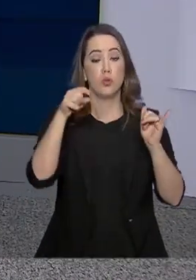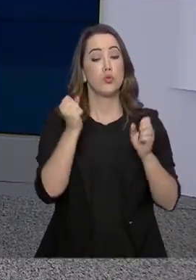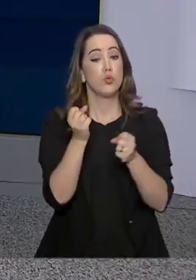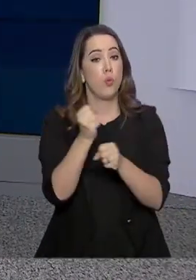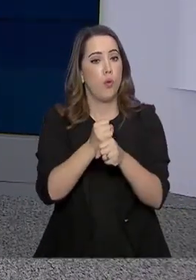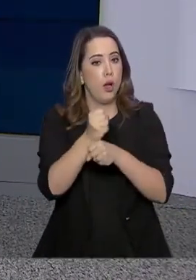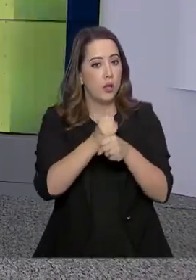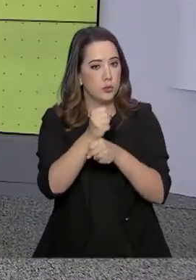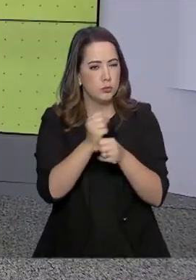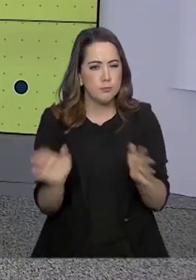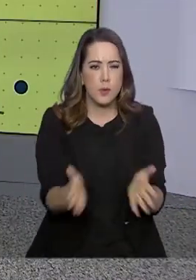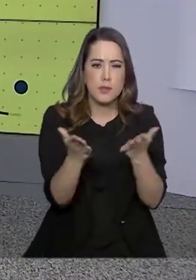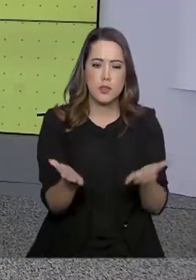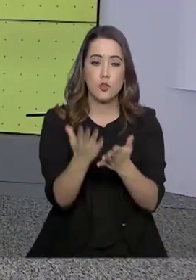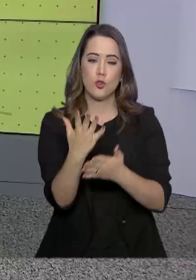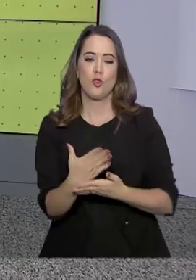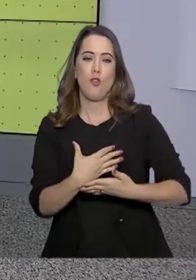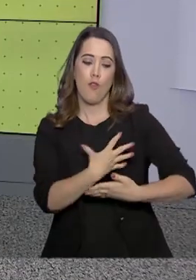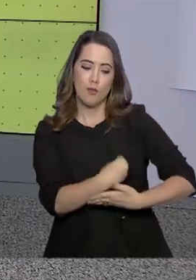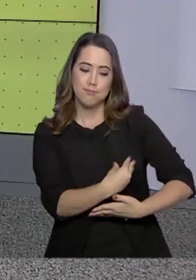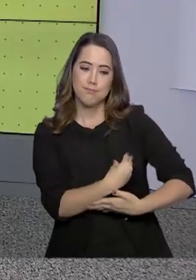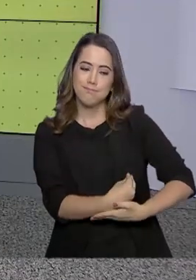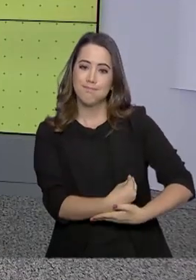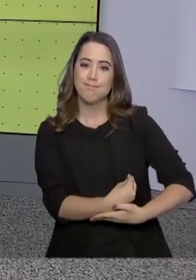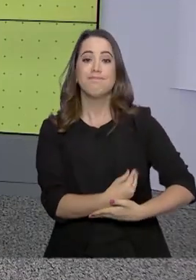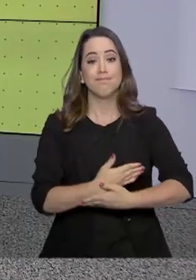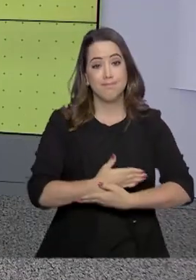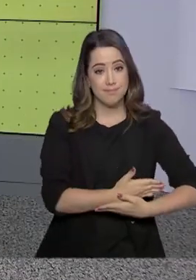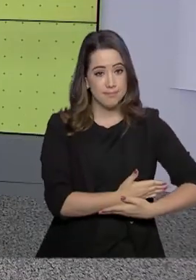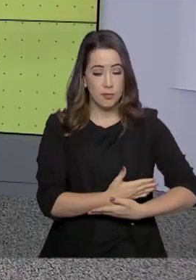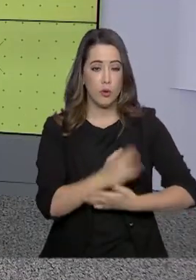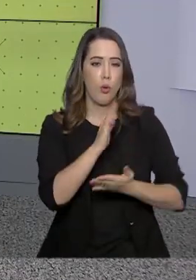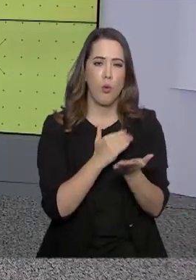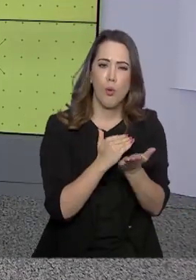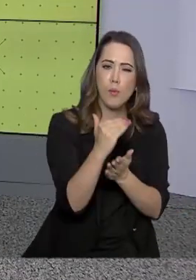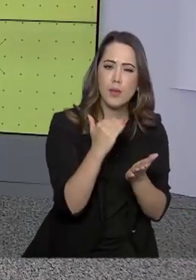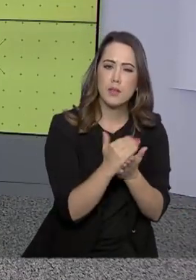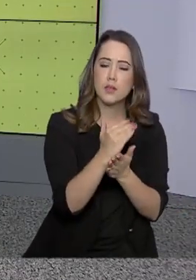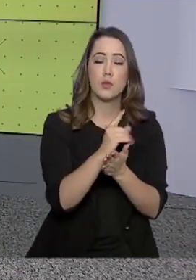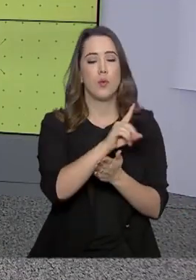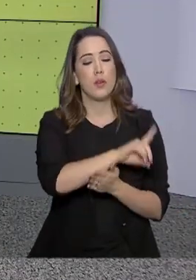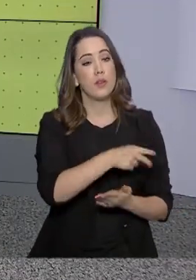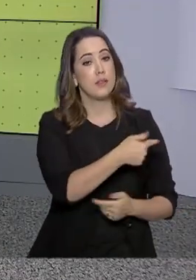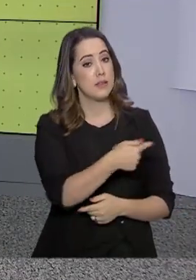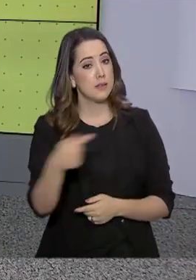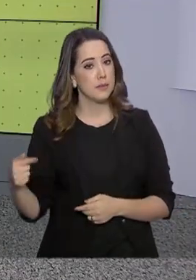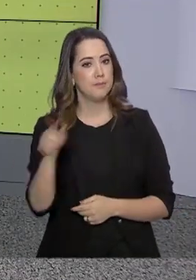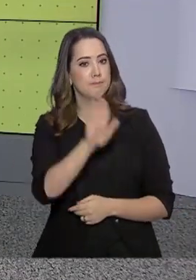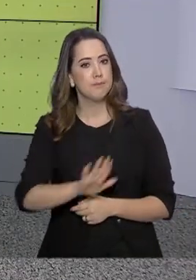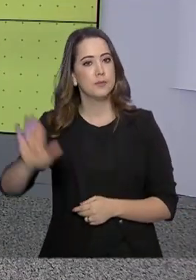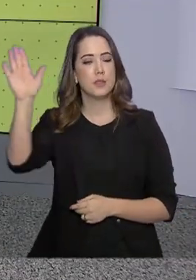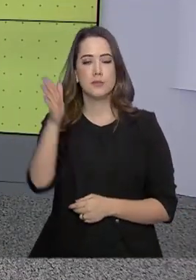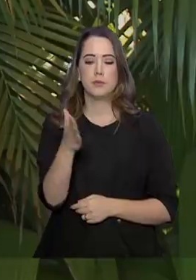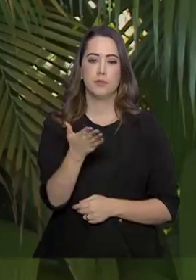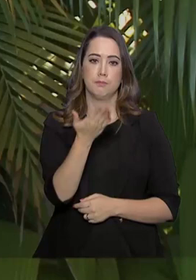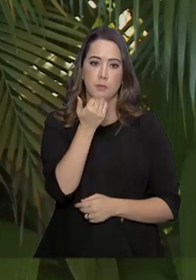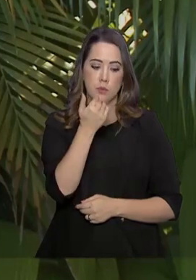anual de incentivo ao aleitamento materno. A iniciativa marca o início da Semana Mundial de Amamentação.